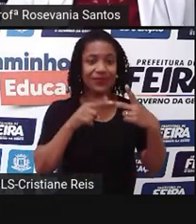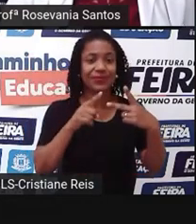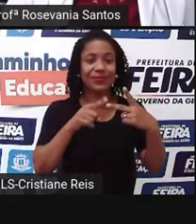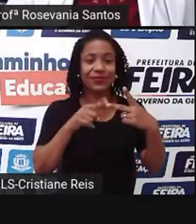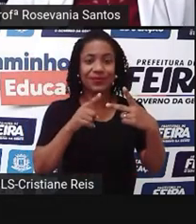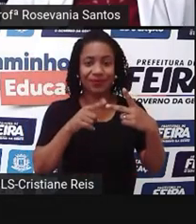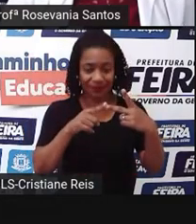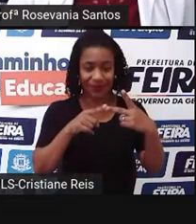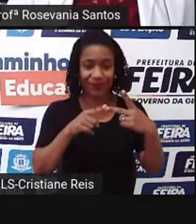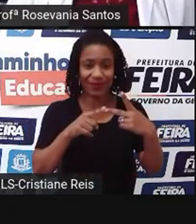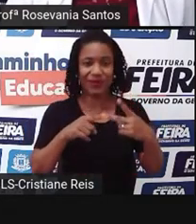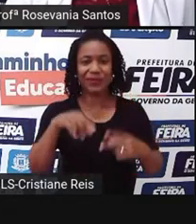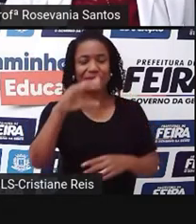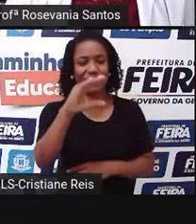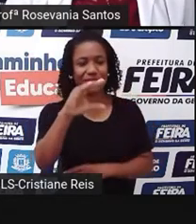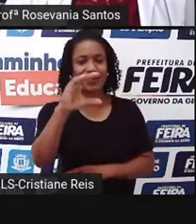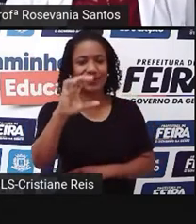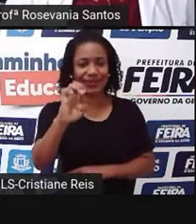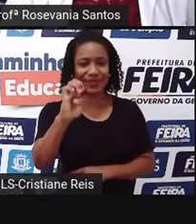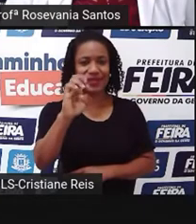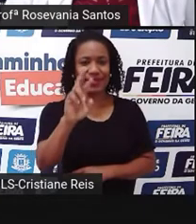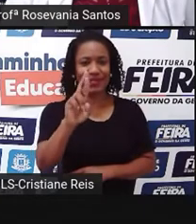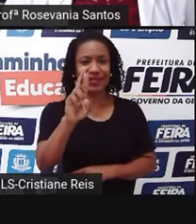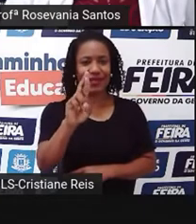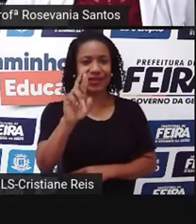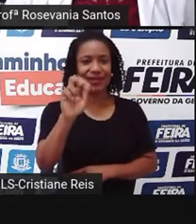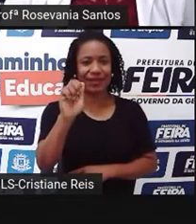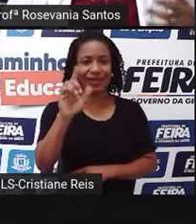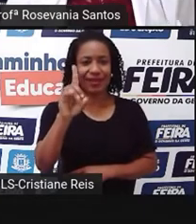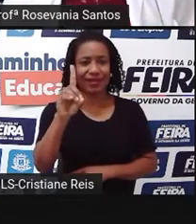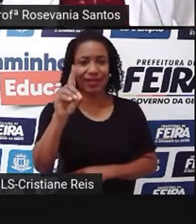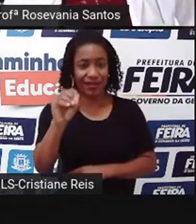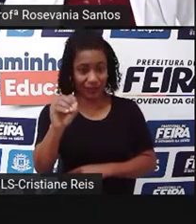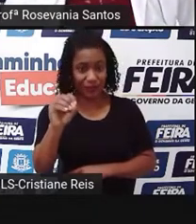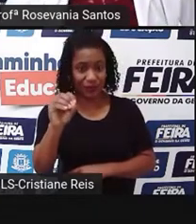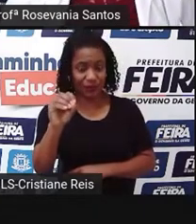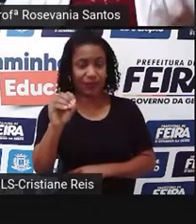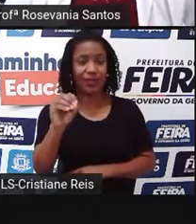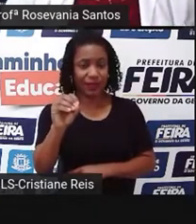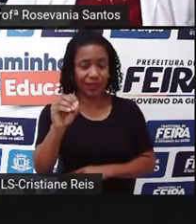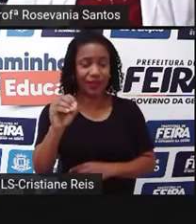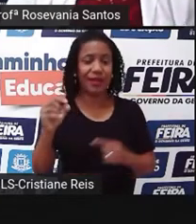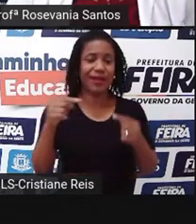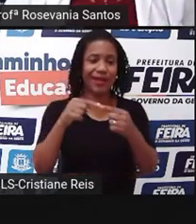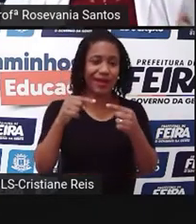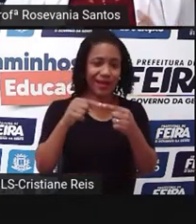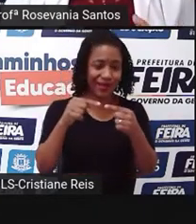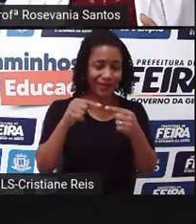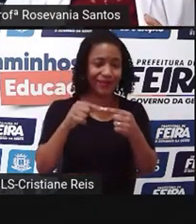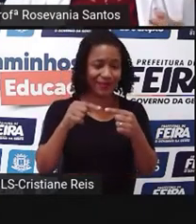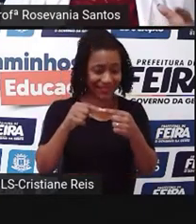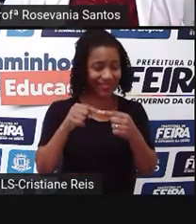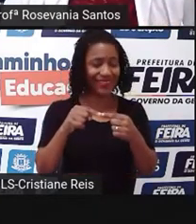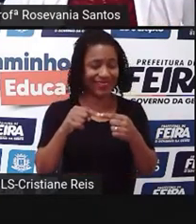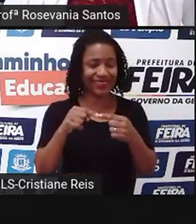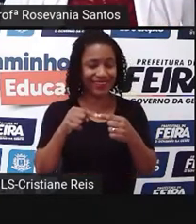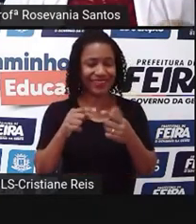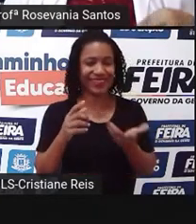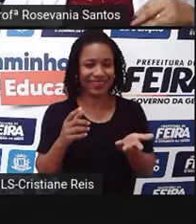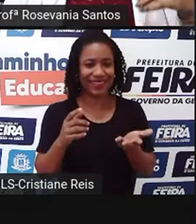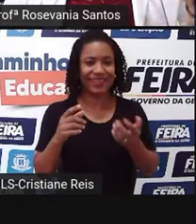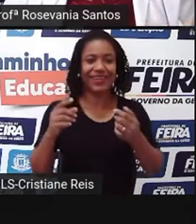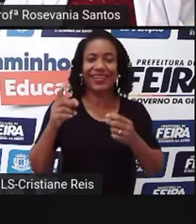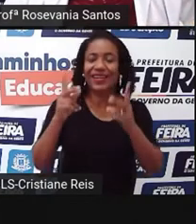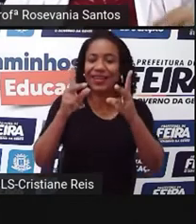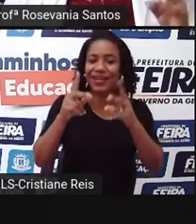questão do cerrado. Que algumas pessoas chamam de savanas brasileiras. Lembram lá das savanas da África? Onde